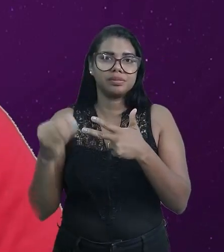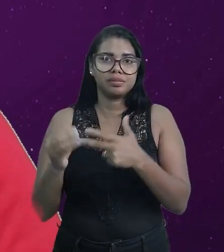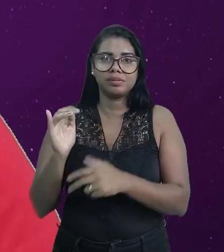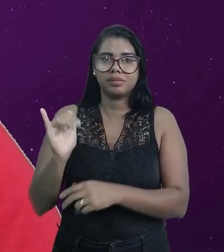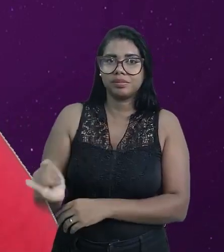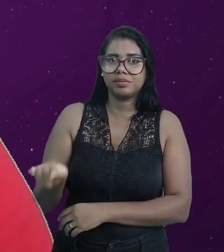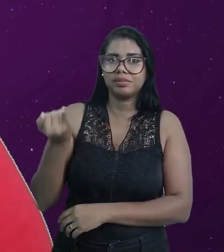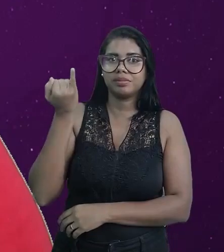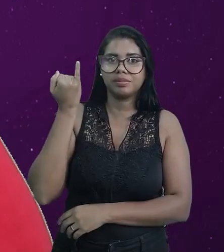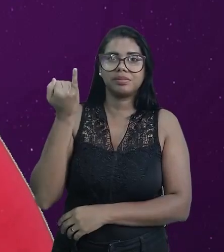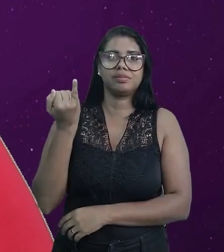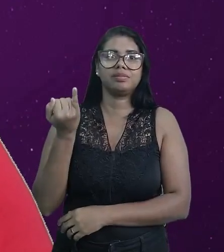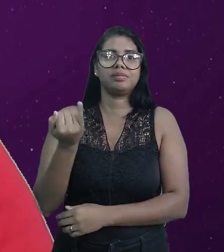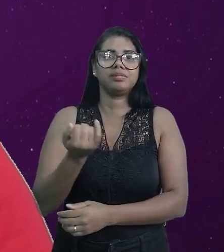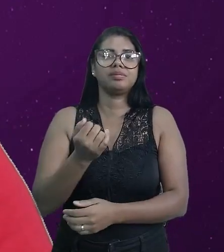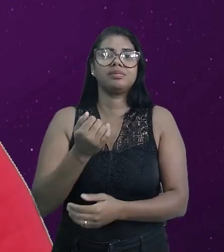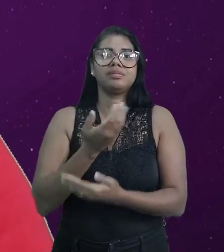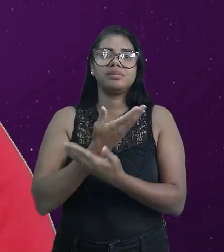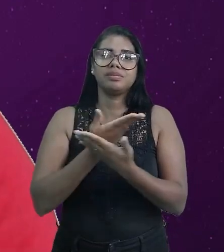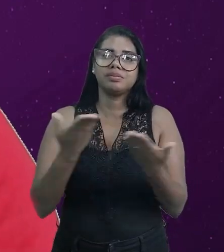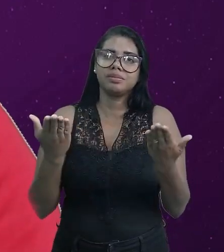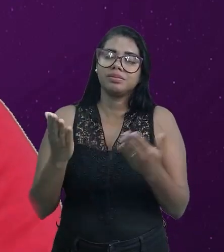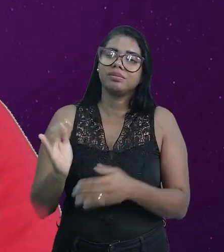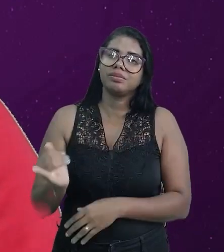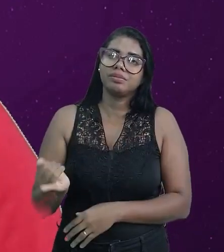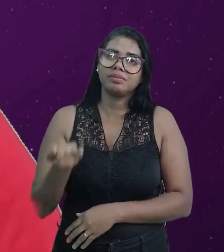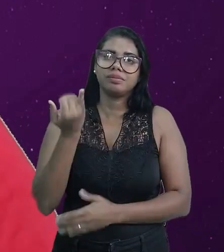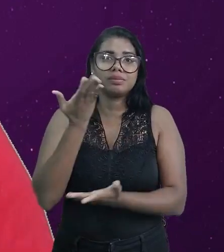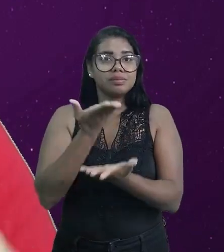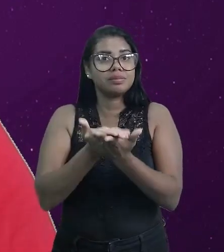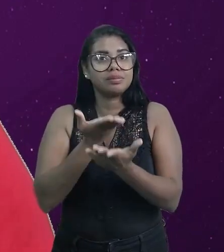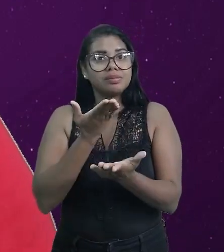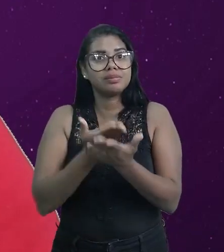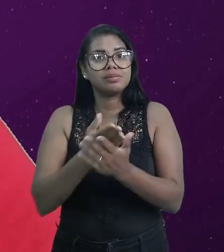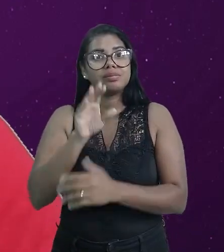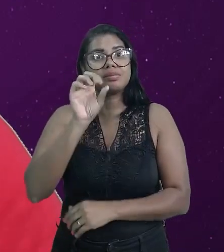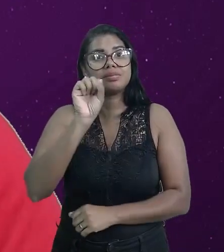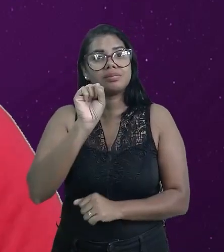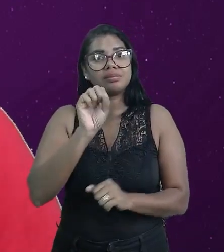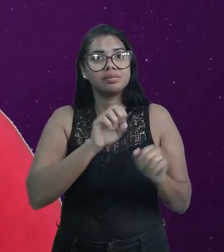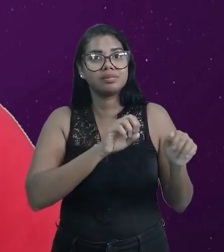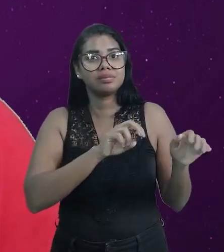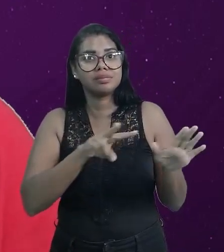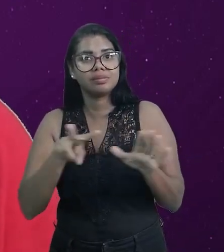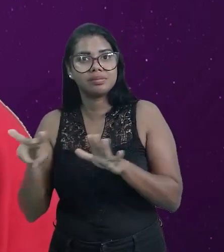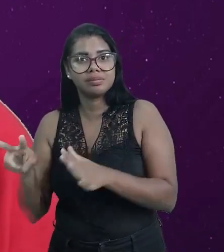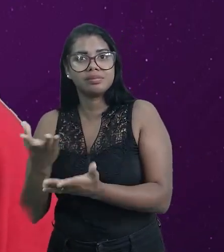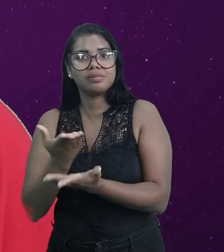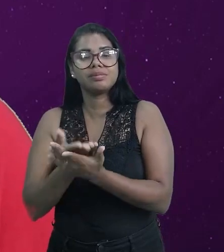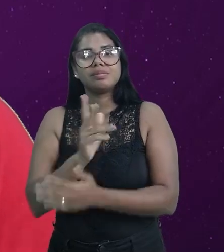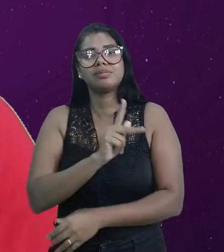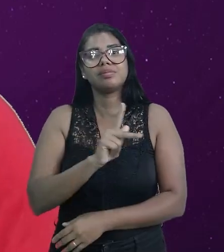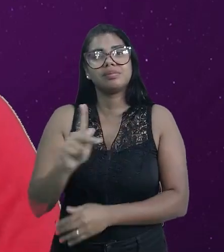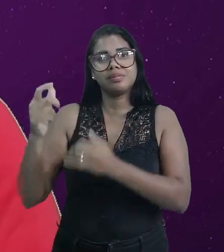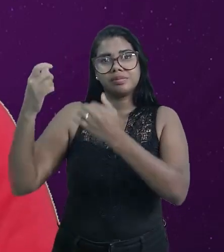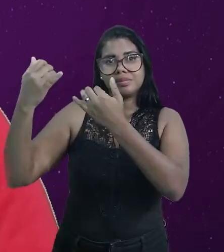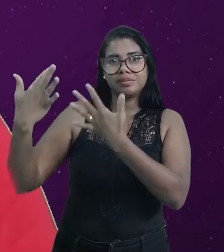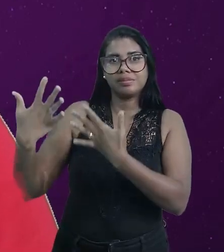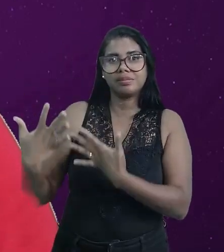proveitoso. Espero que você tenha aproveitado cada aula das oito semanas de aula, de cada professor que por aqui passou.